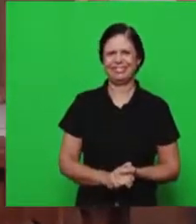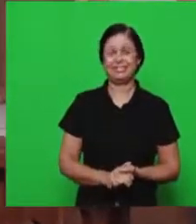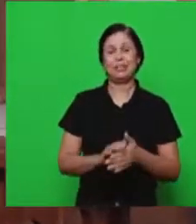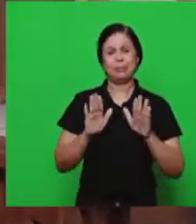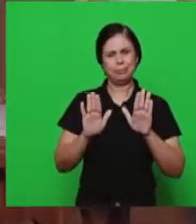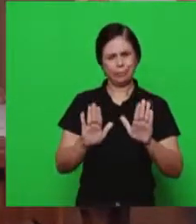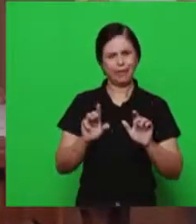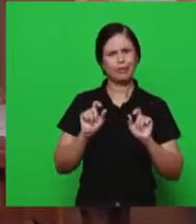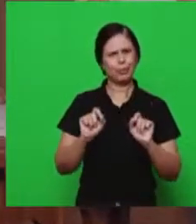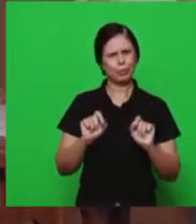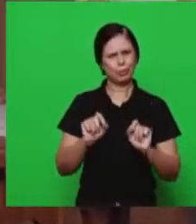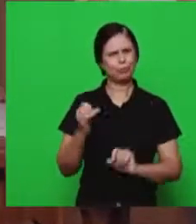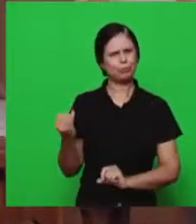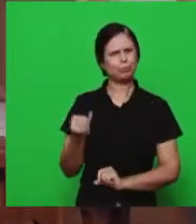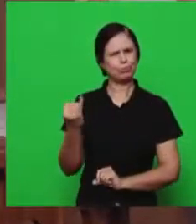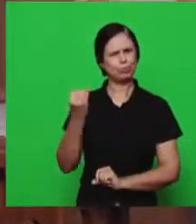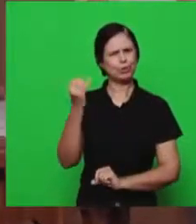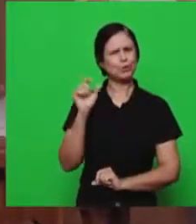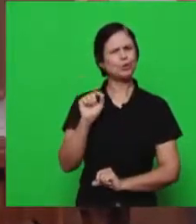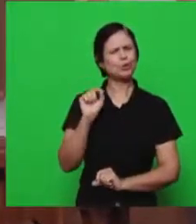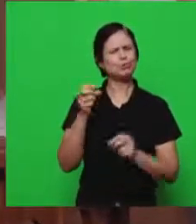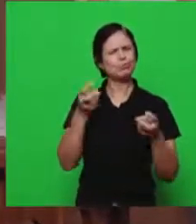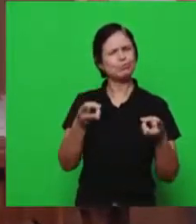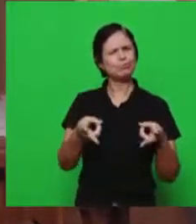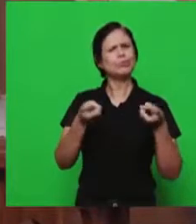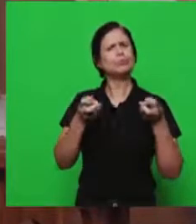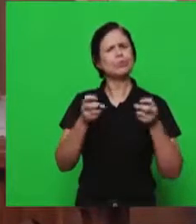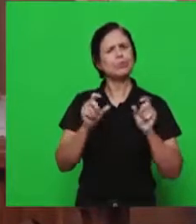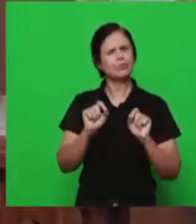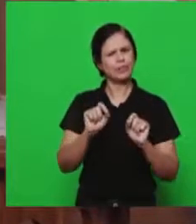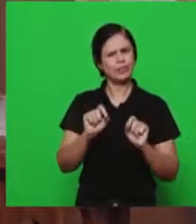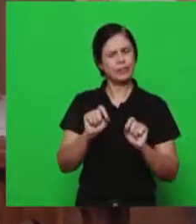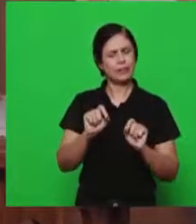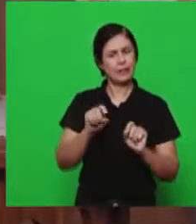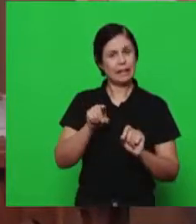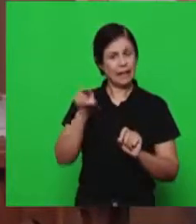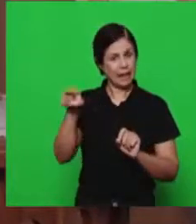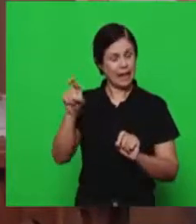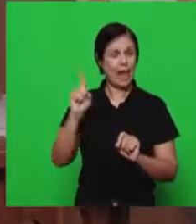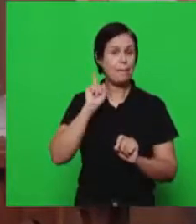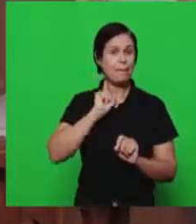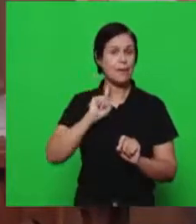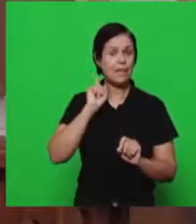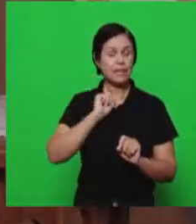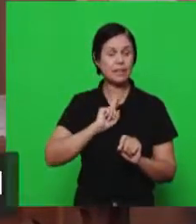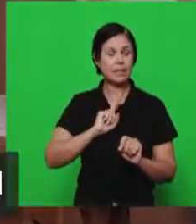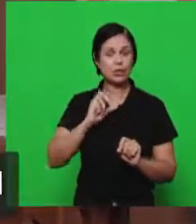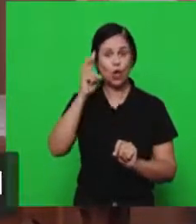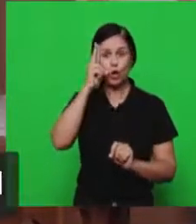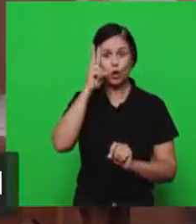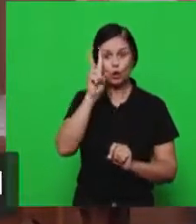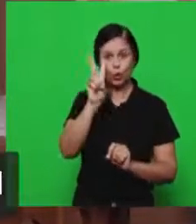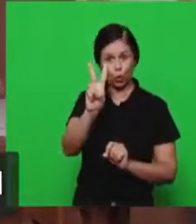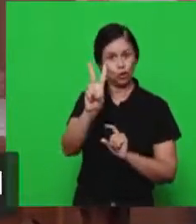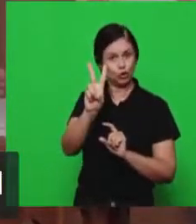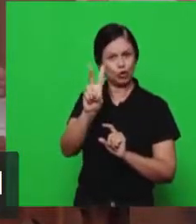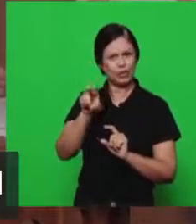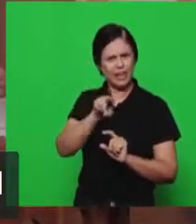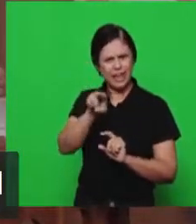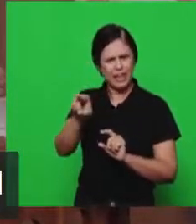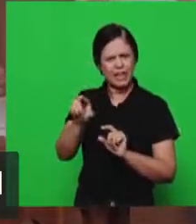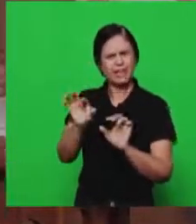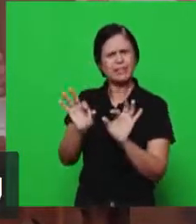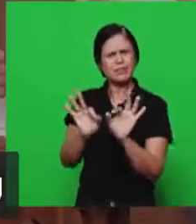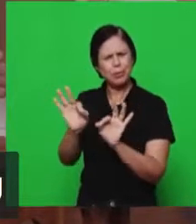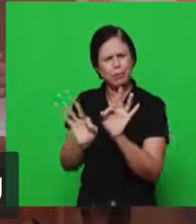muito importante foi ver o trabalho que eles realizaram em dois dias, preparando, porque foram